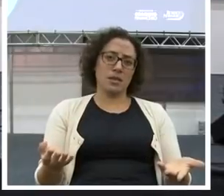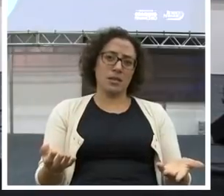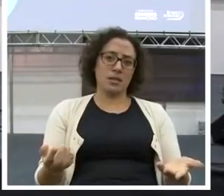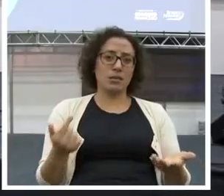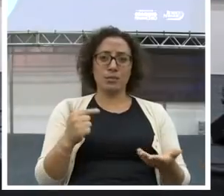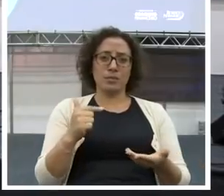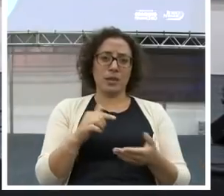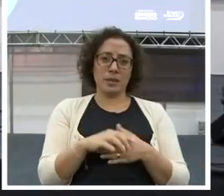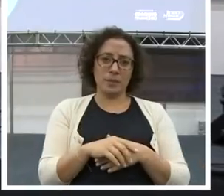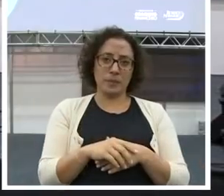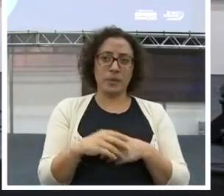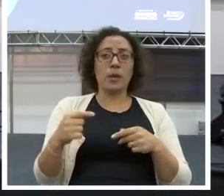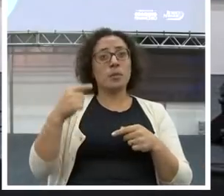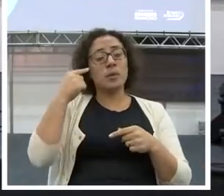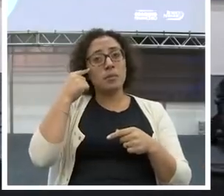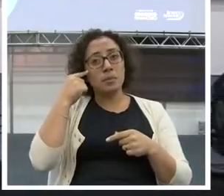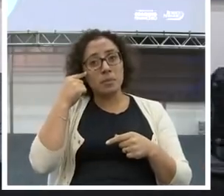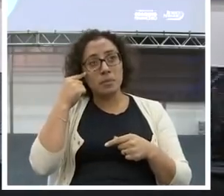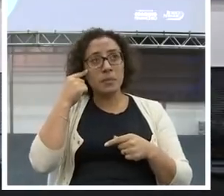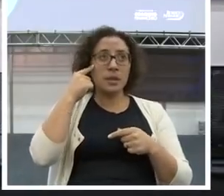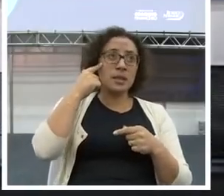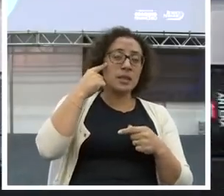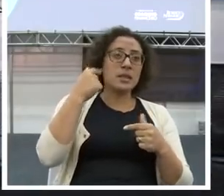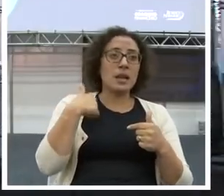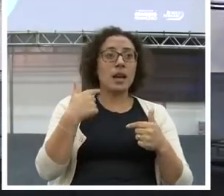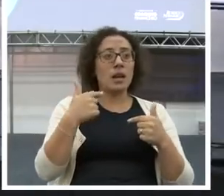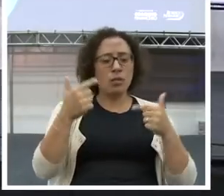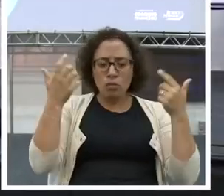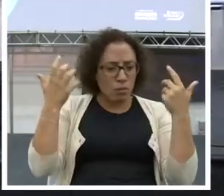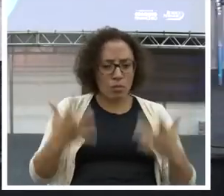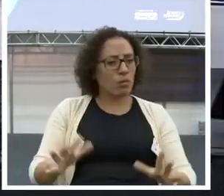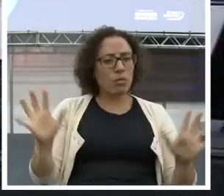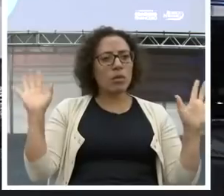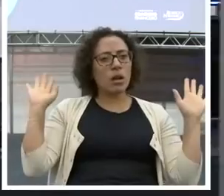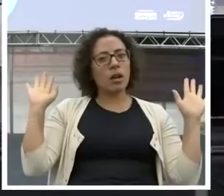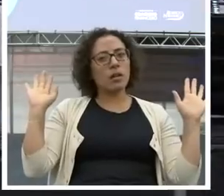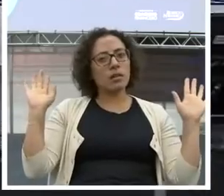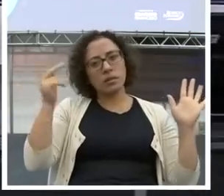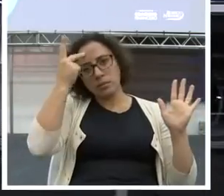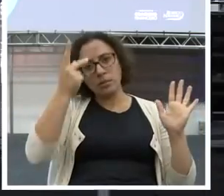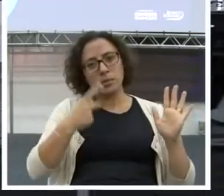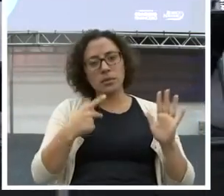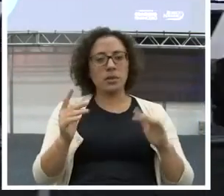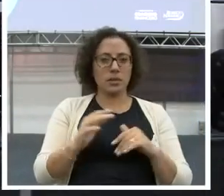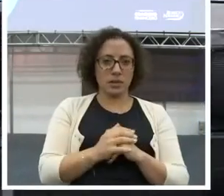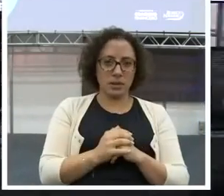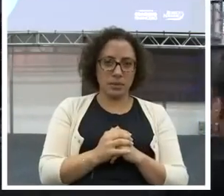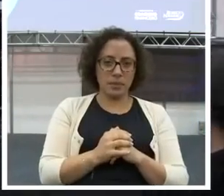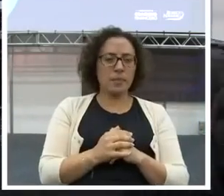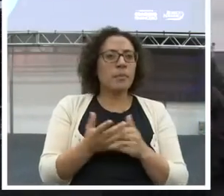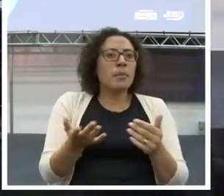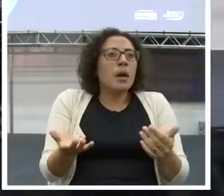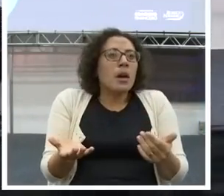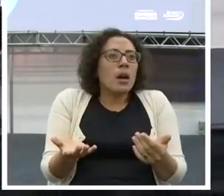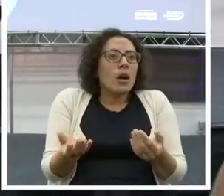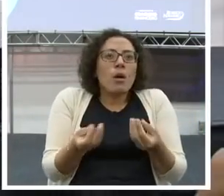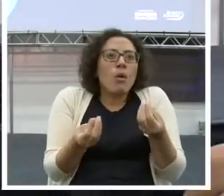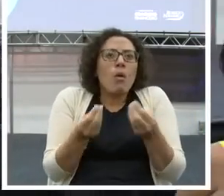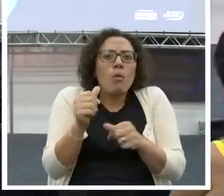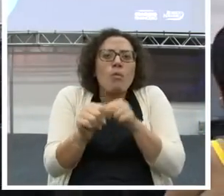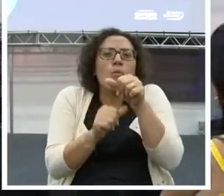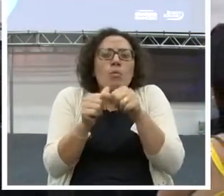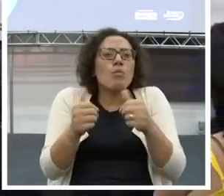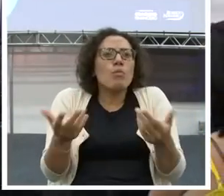De não mais pertencer a essa situação. Como que a gente muda isso? A forma de ganhar